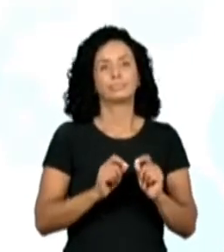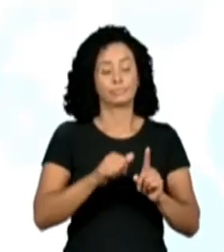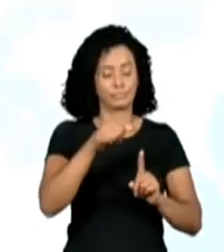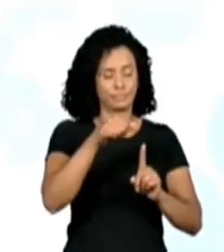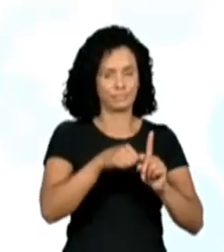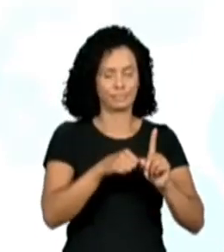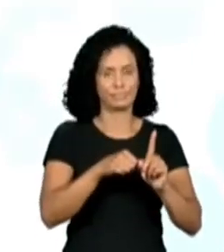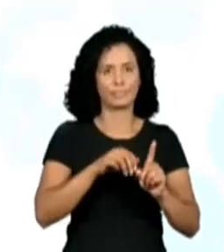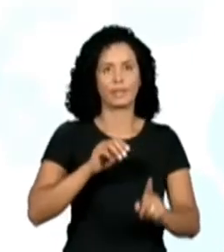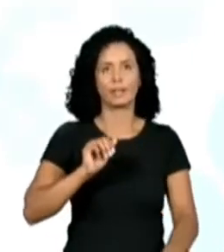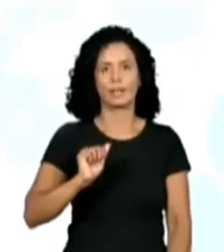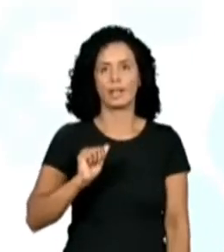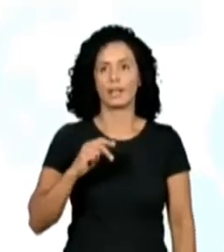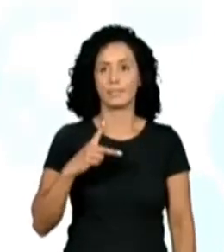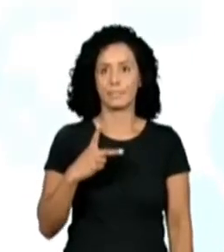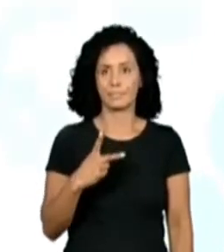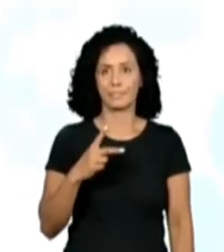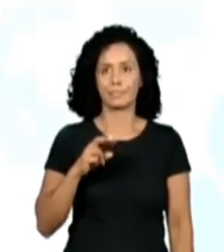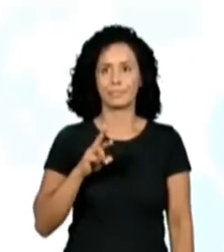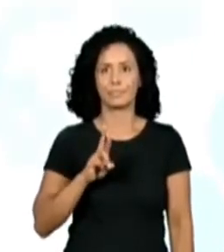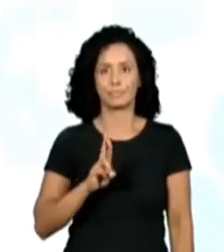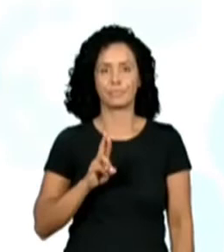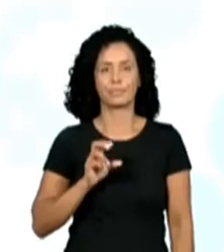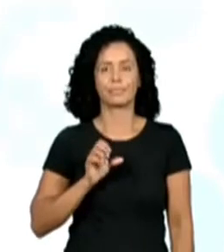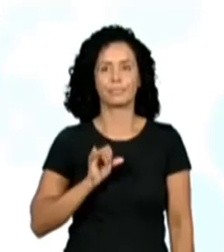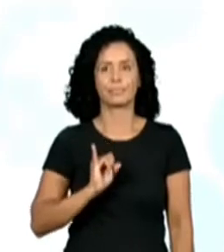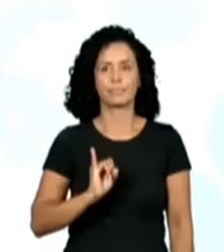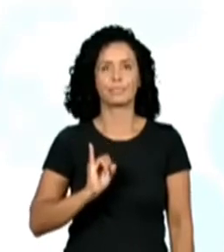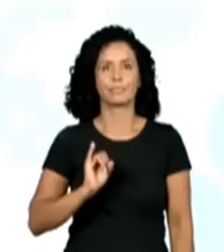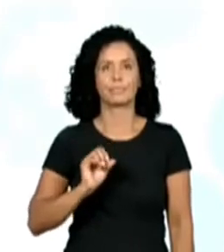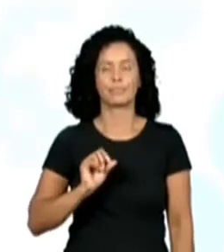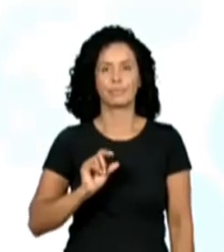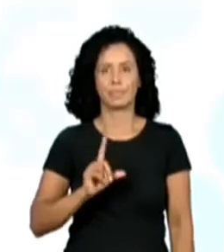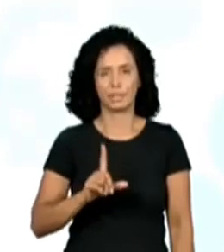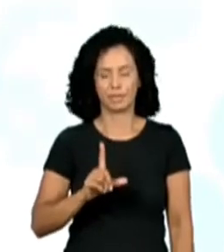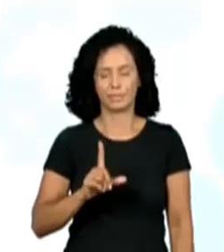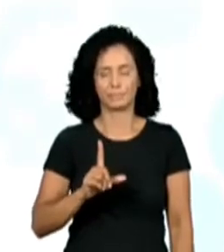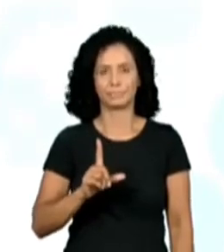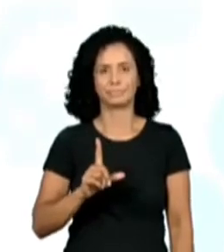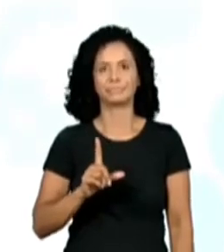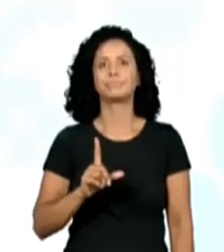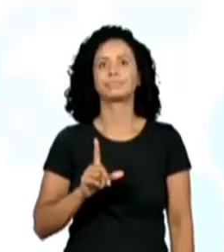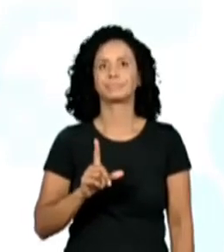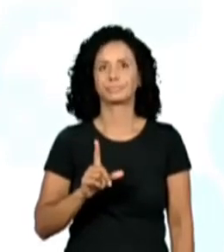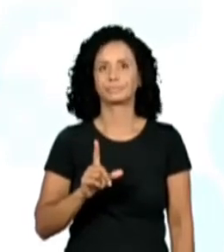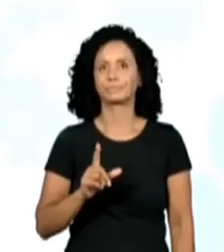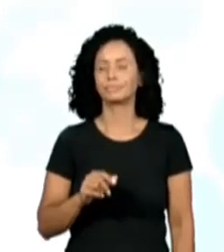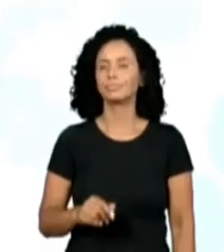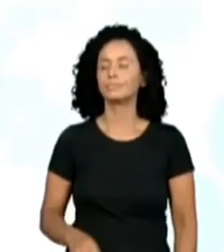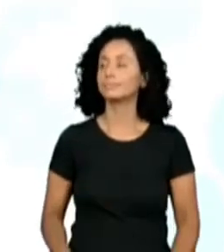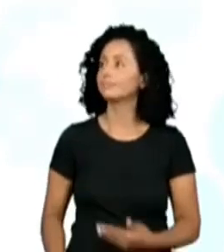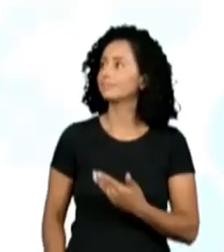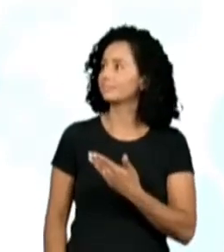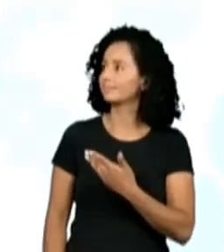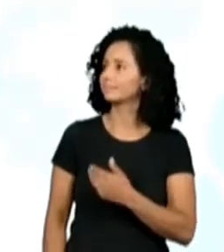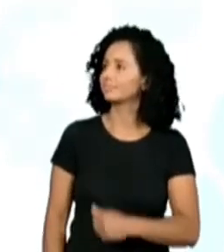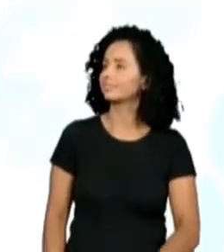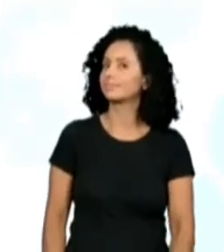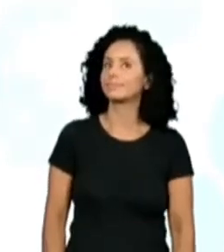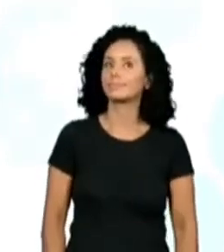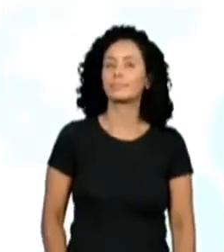estamos no mês de abril. But today is our last class in April. É a nossa última aula aí